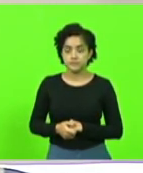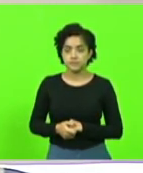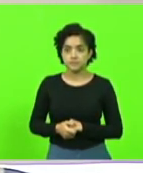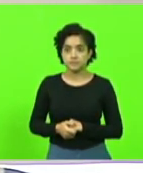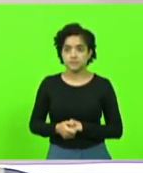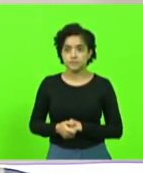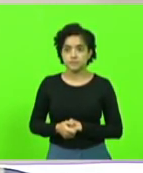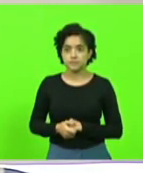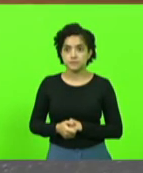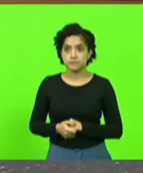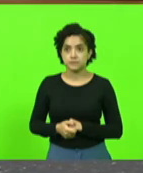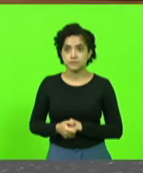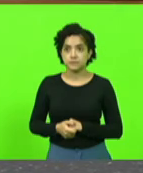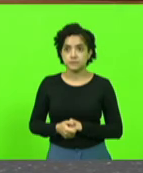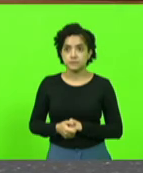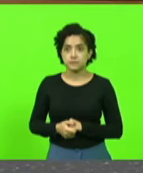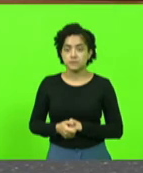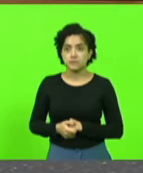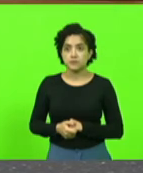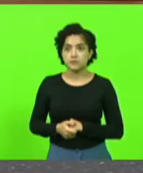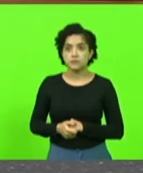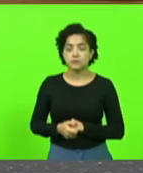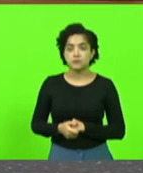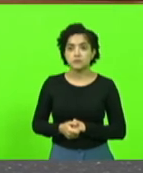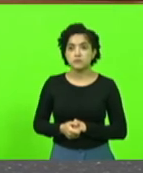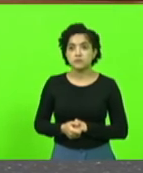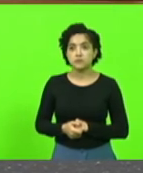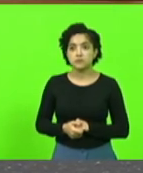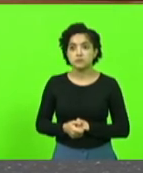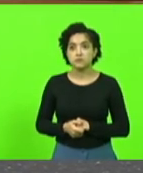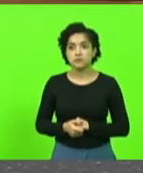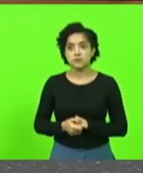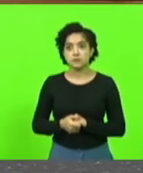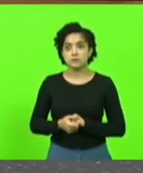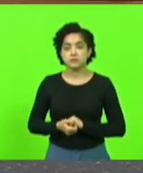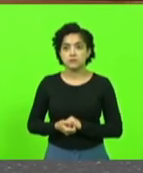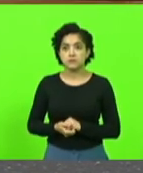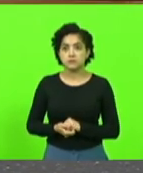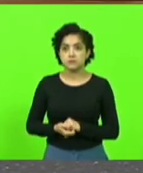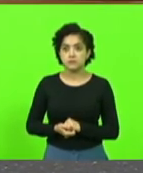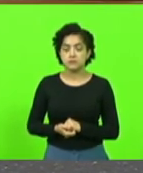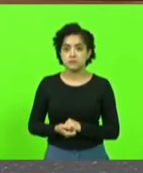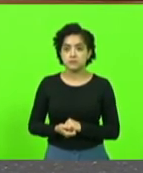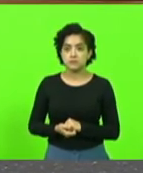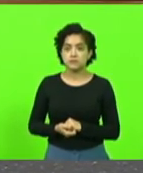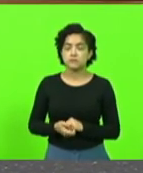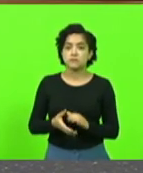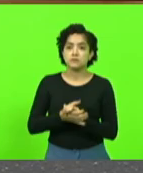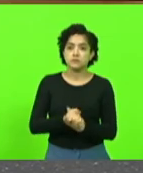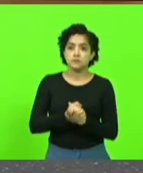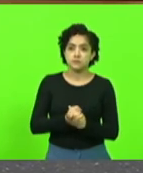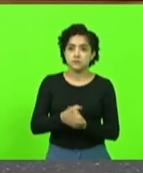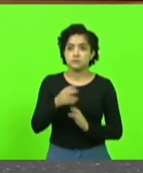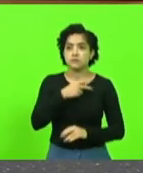Eu farei, senhor presidente, ao cumprimentá-lo,